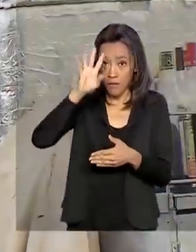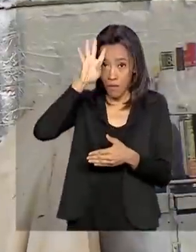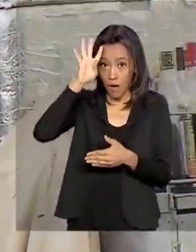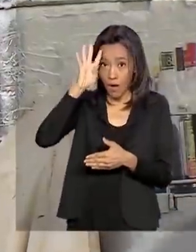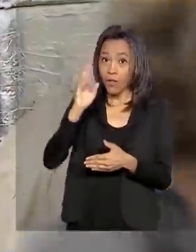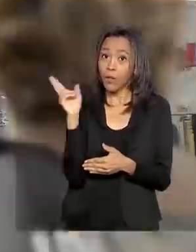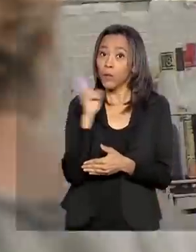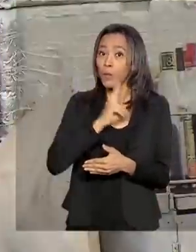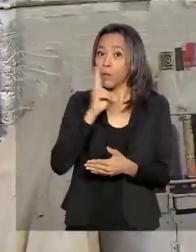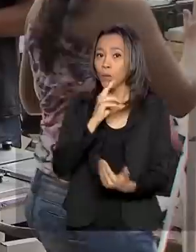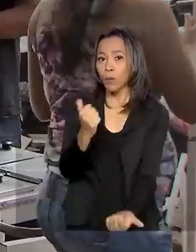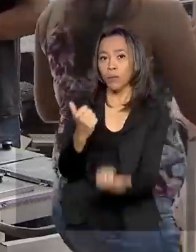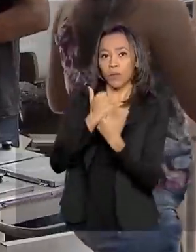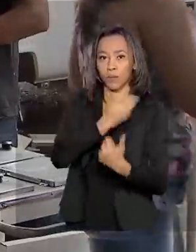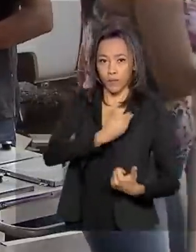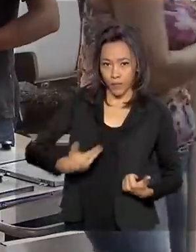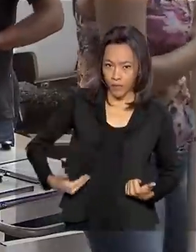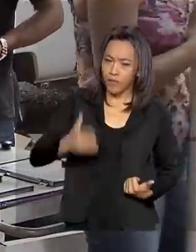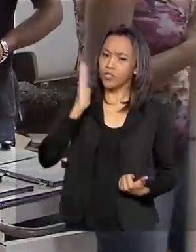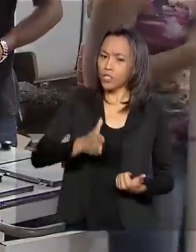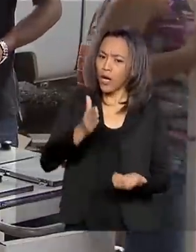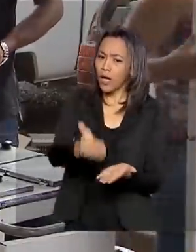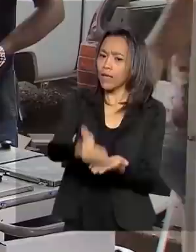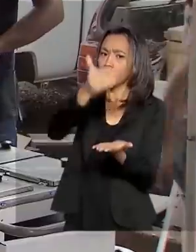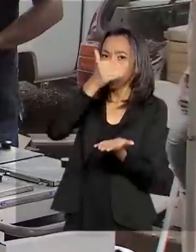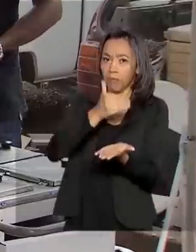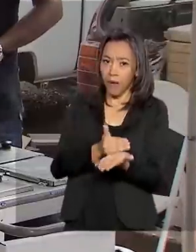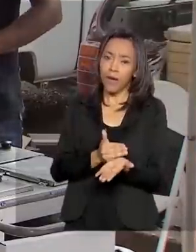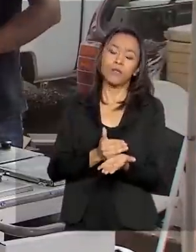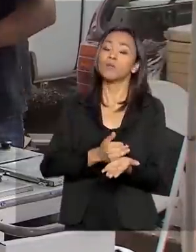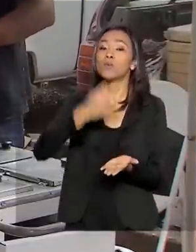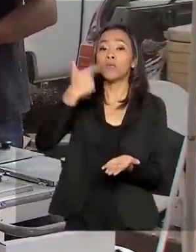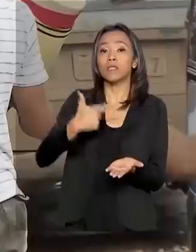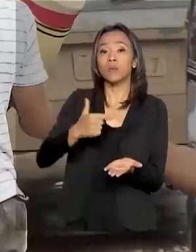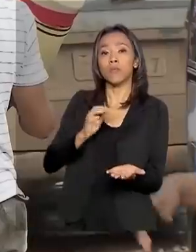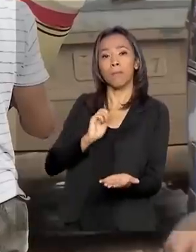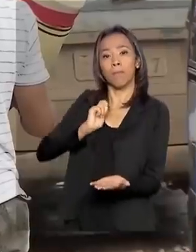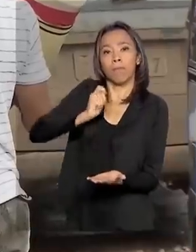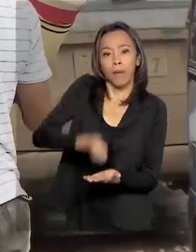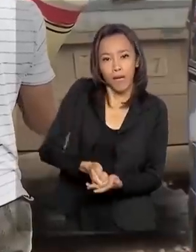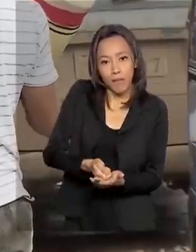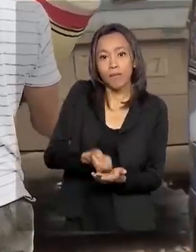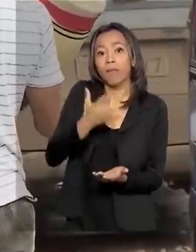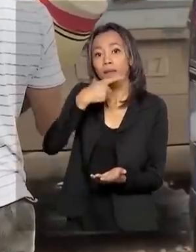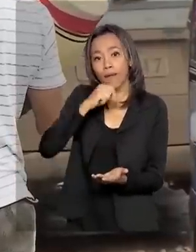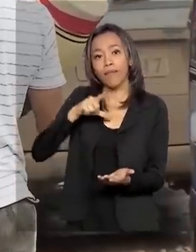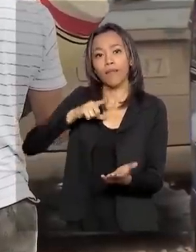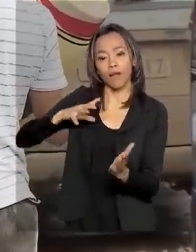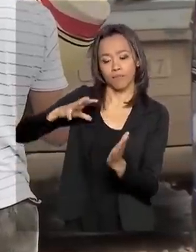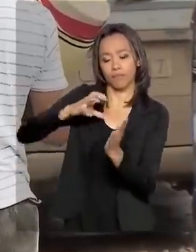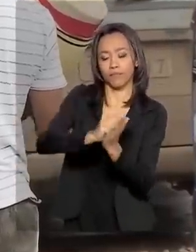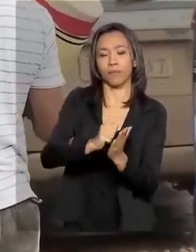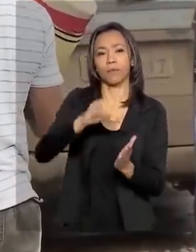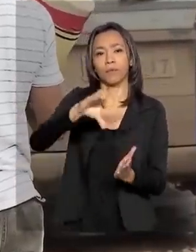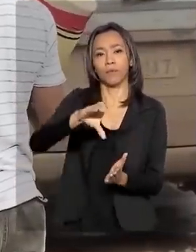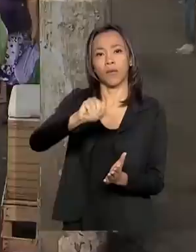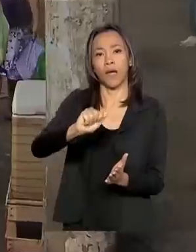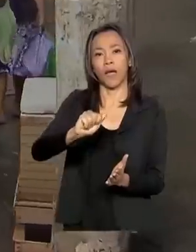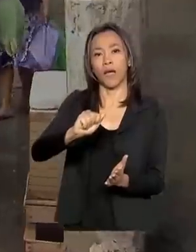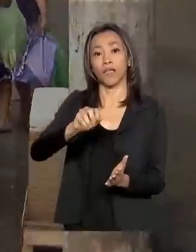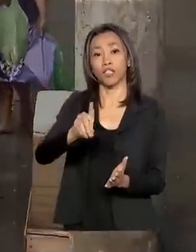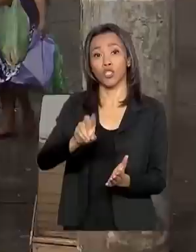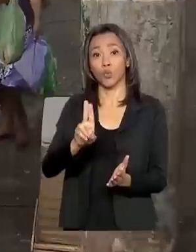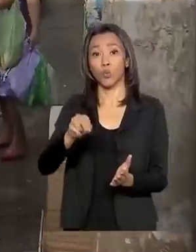E foi antecipado o pagamento da parcela 2 para os beneficiários elegíveis do cadastro único e inscritos pelo